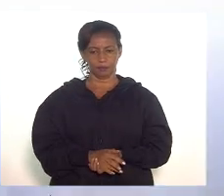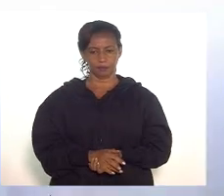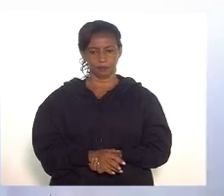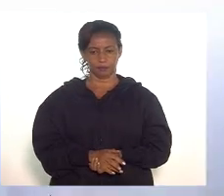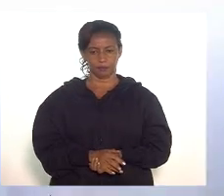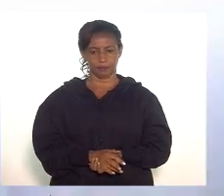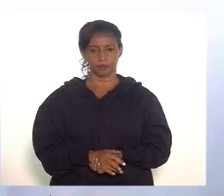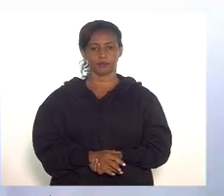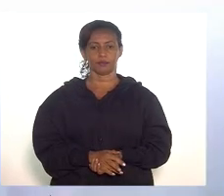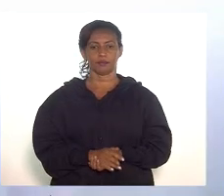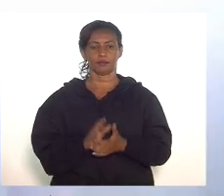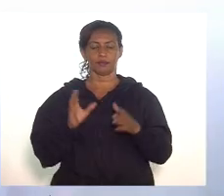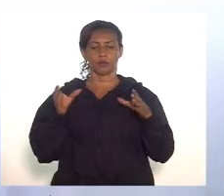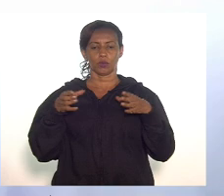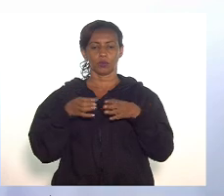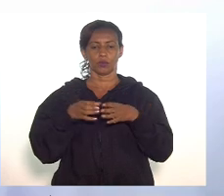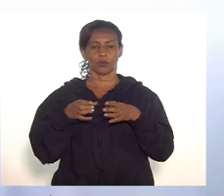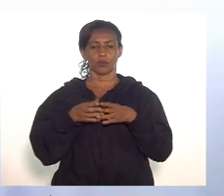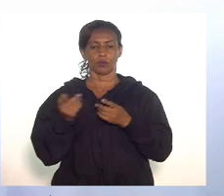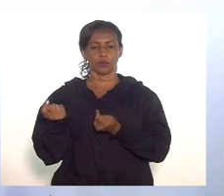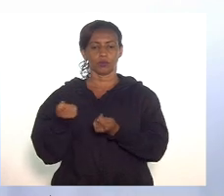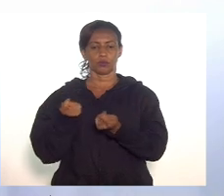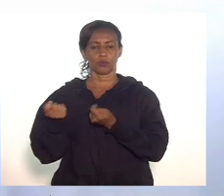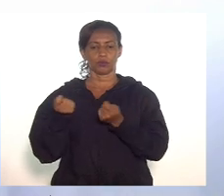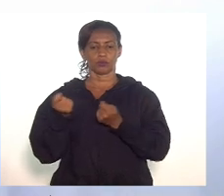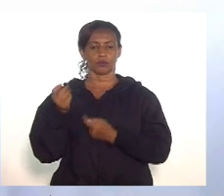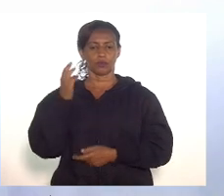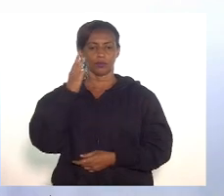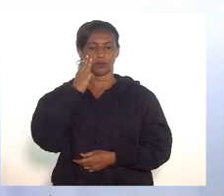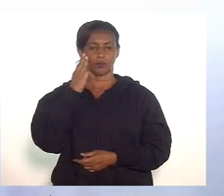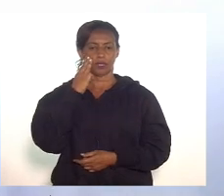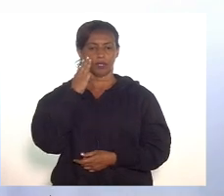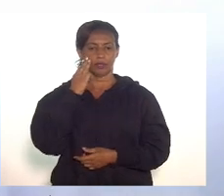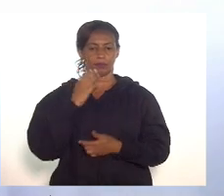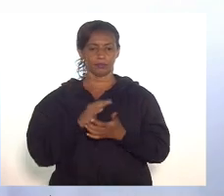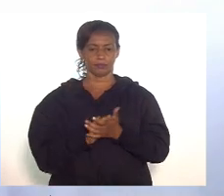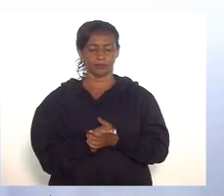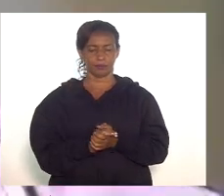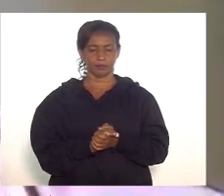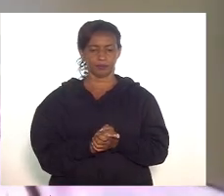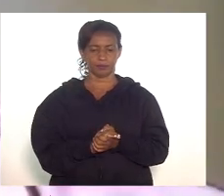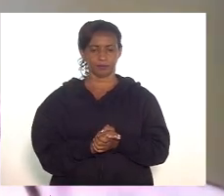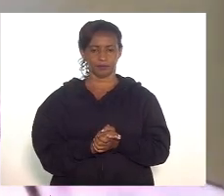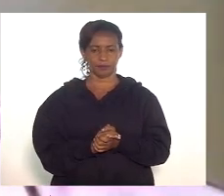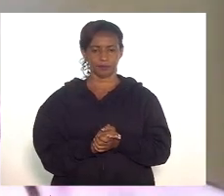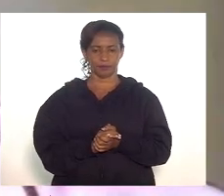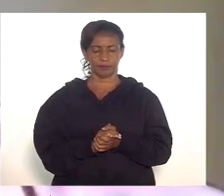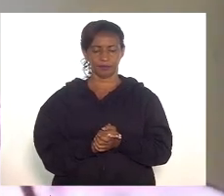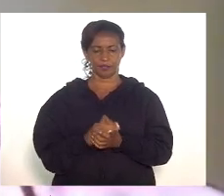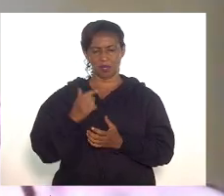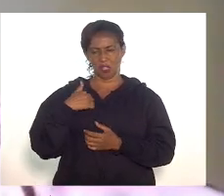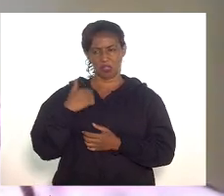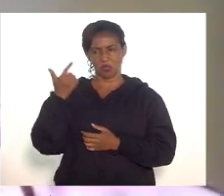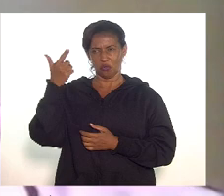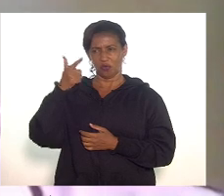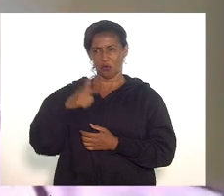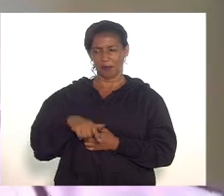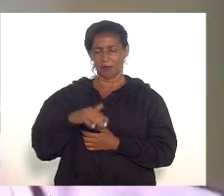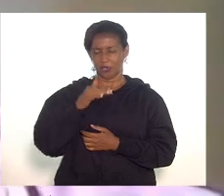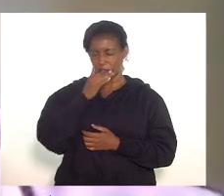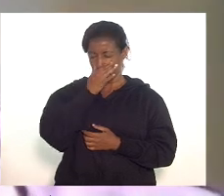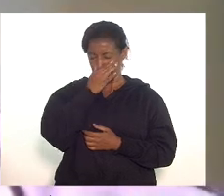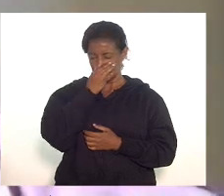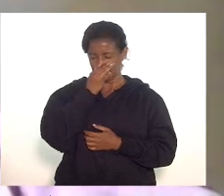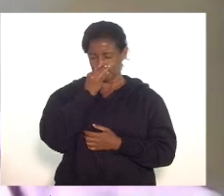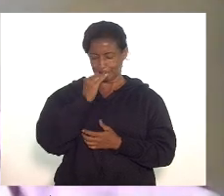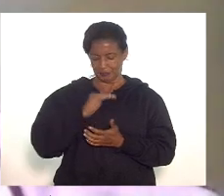Pela Comissão de Economia, designio o deputado Valdeque Carneiro. Bom, eu não vou repetir a manifestação que fiz quando dei o parecer pela